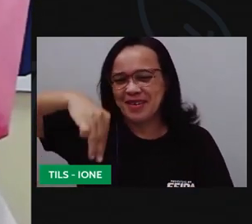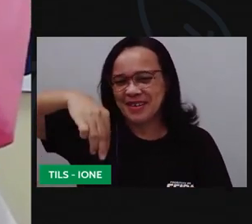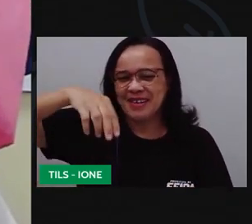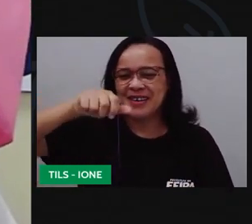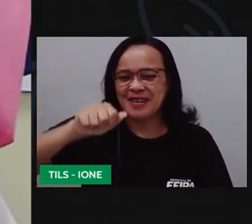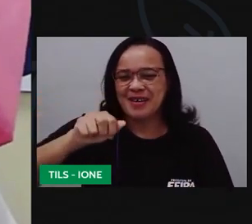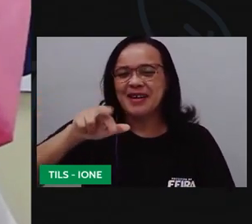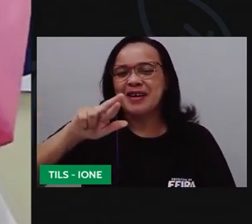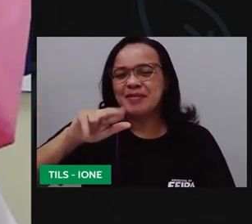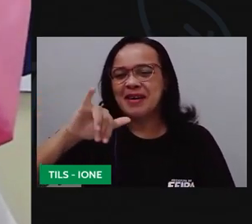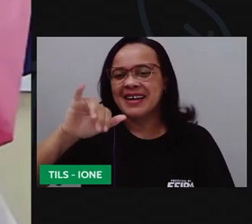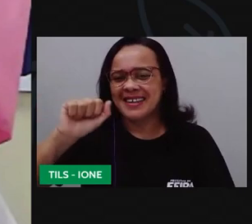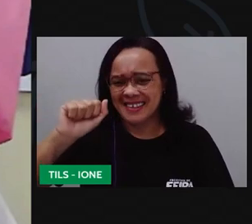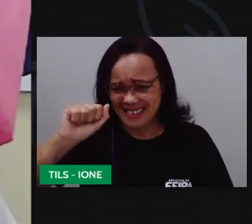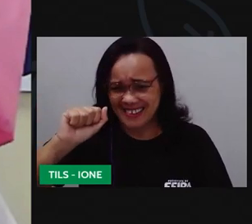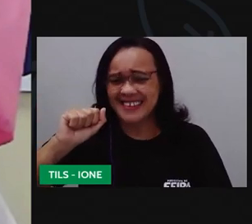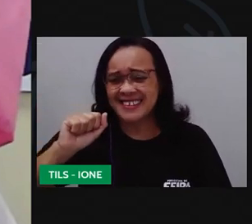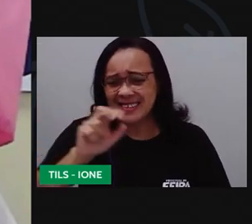show da